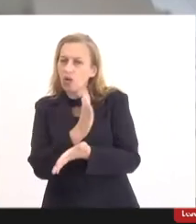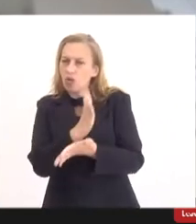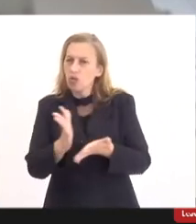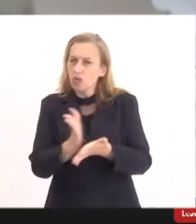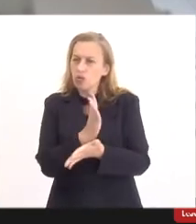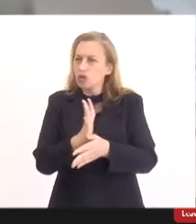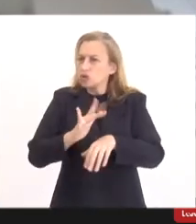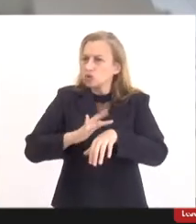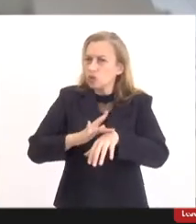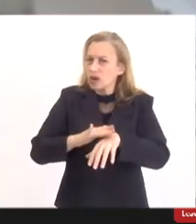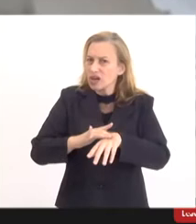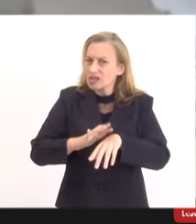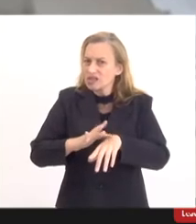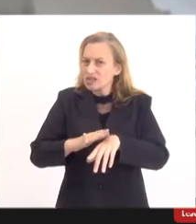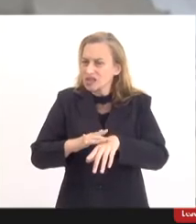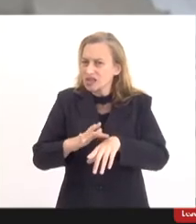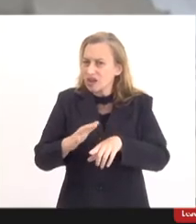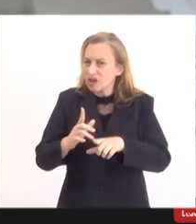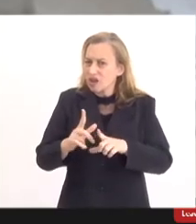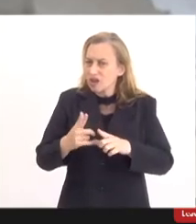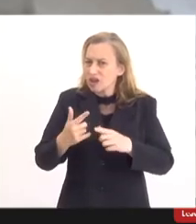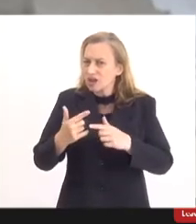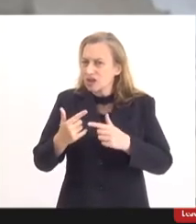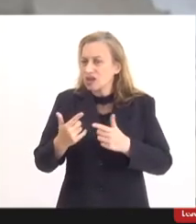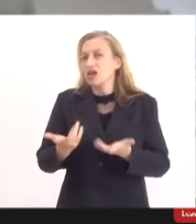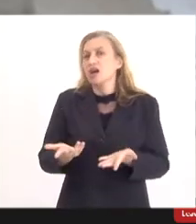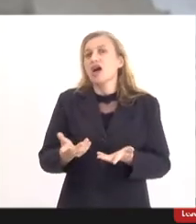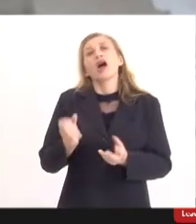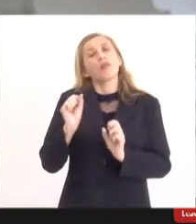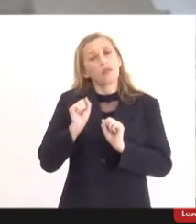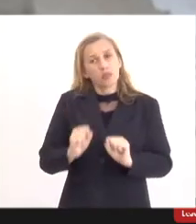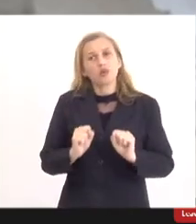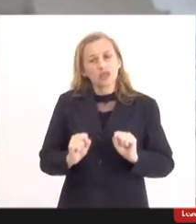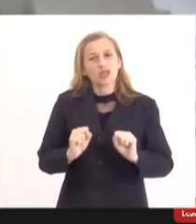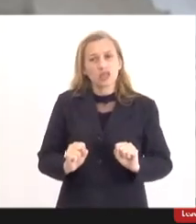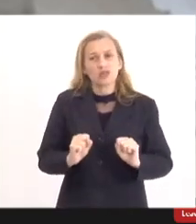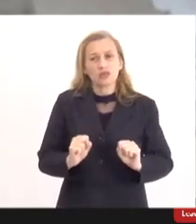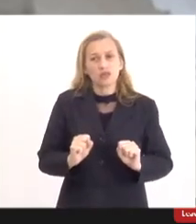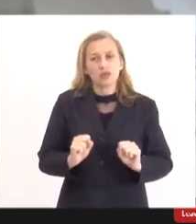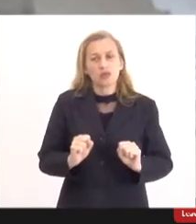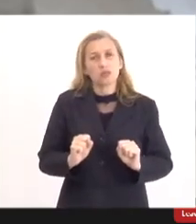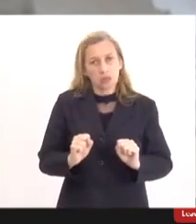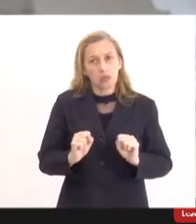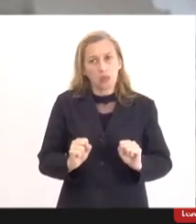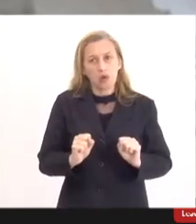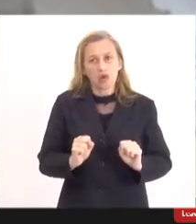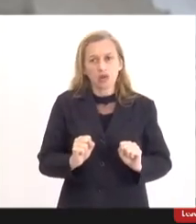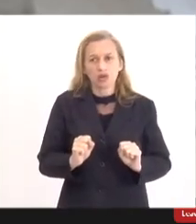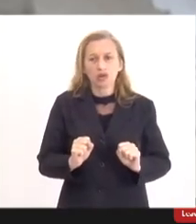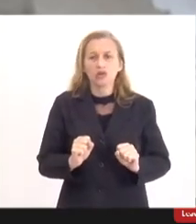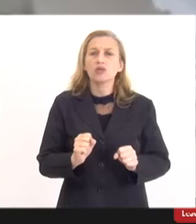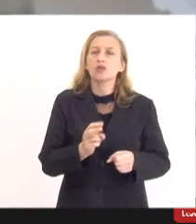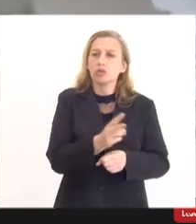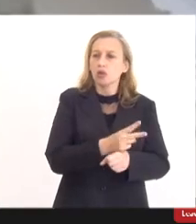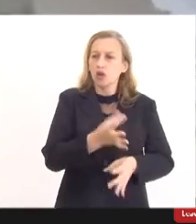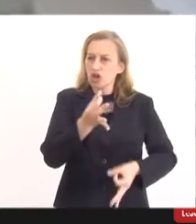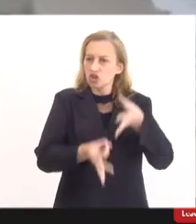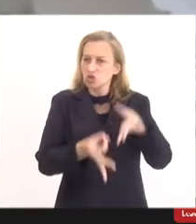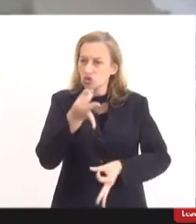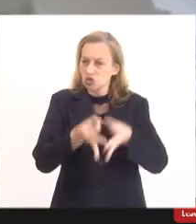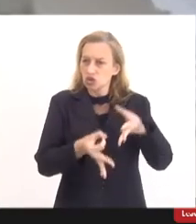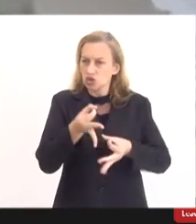alguma doença é possível que eles possam, eles podem propor ação judicial para